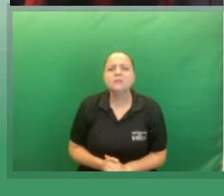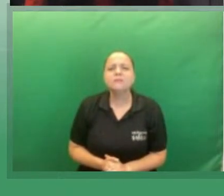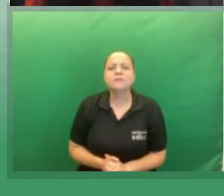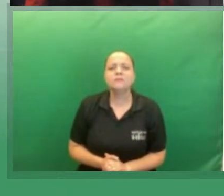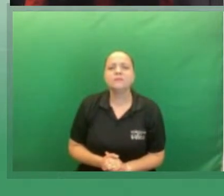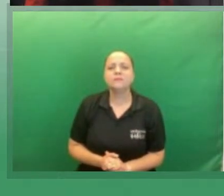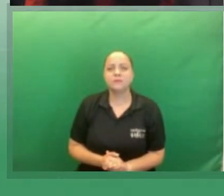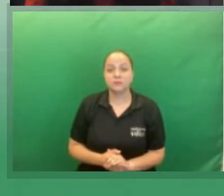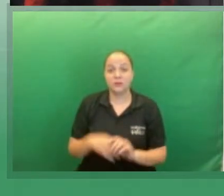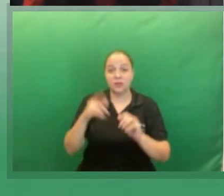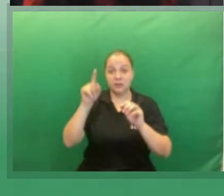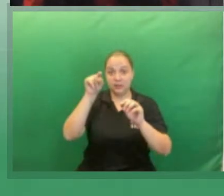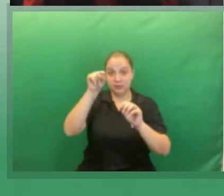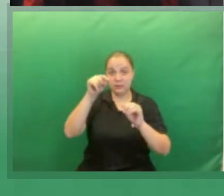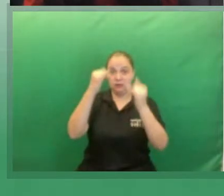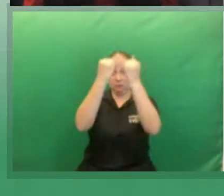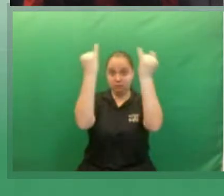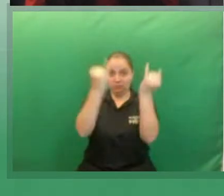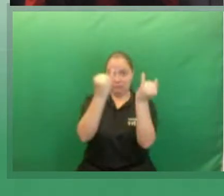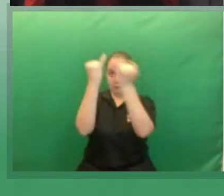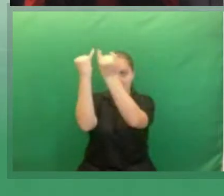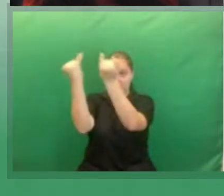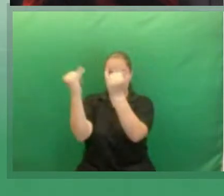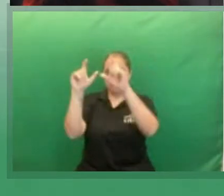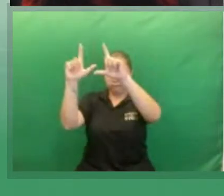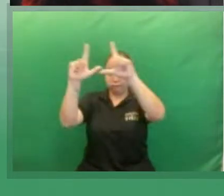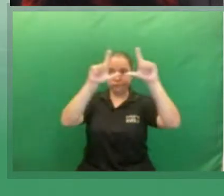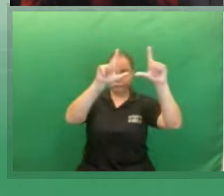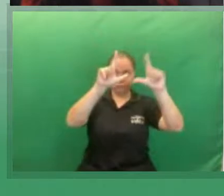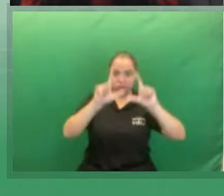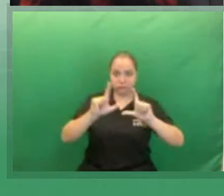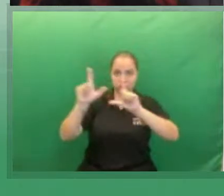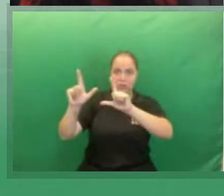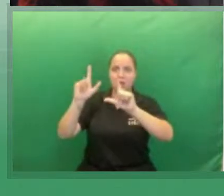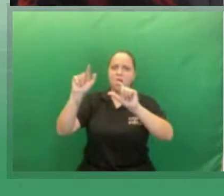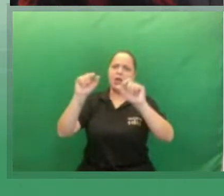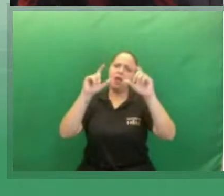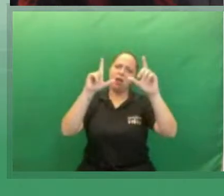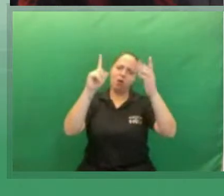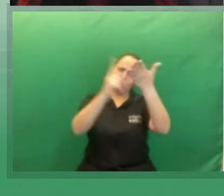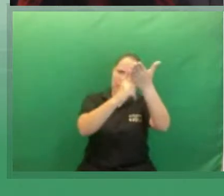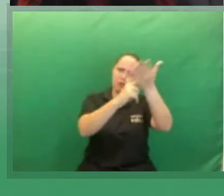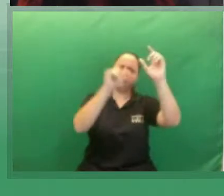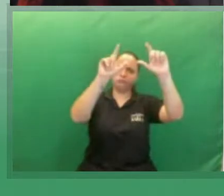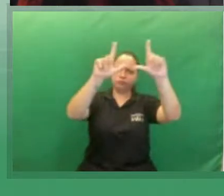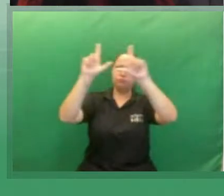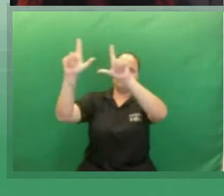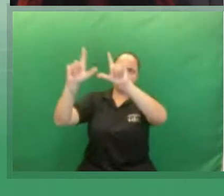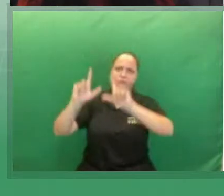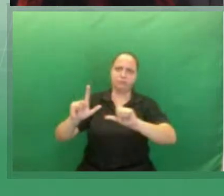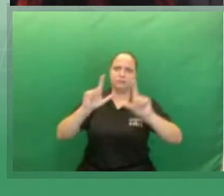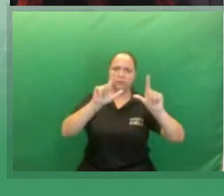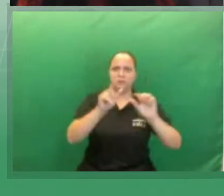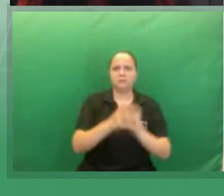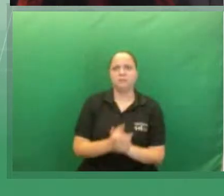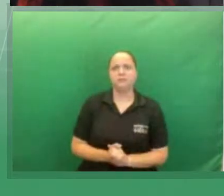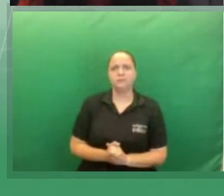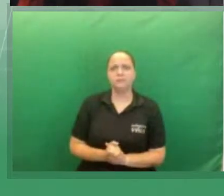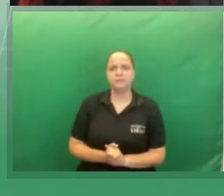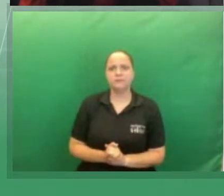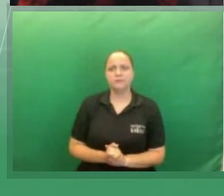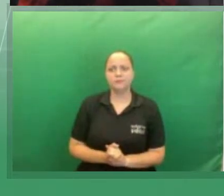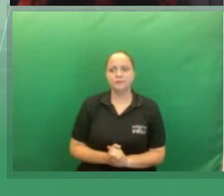Essas foram as obras que eu já fiz a análise, já fiz a análise.